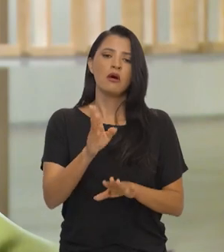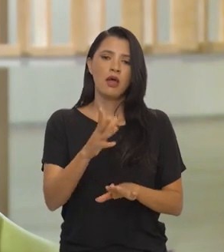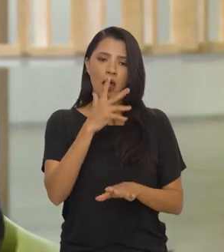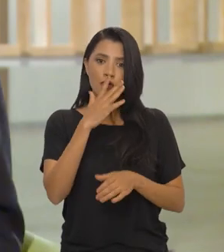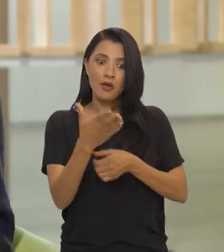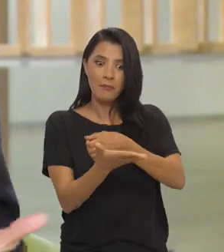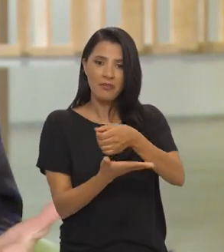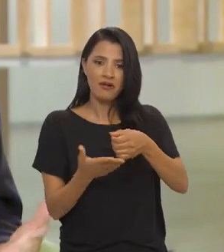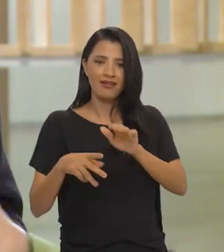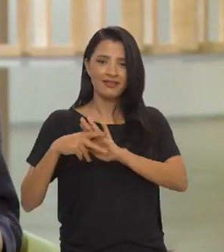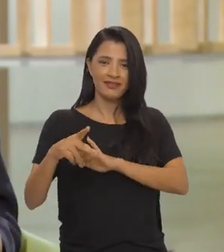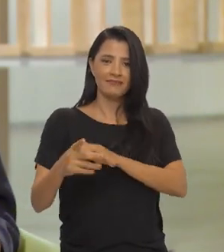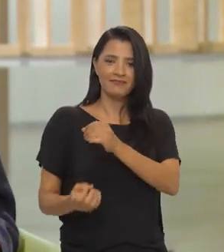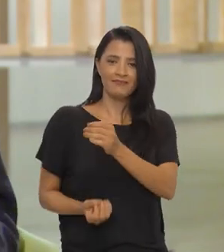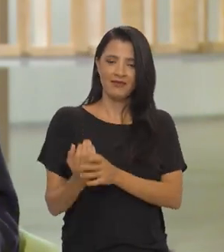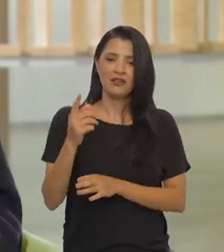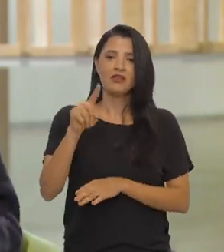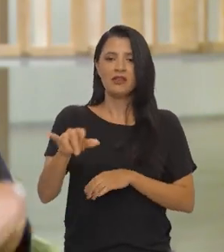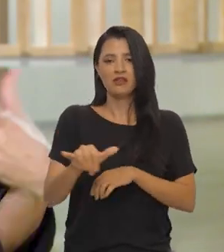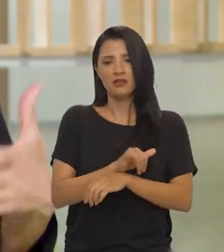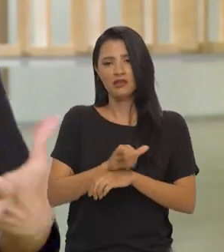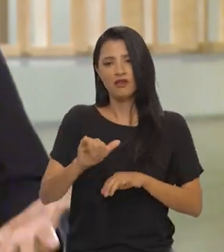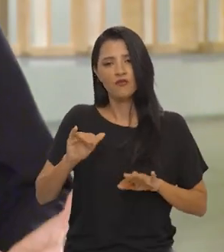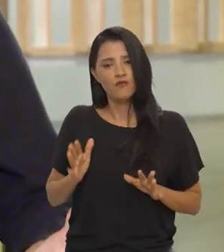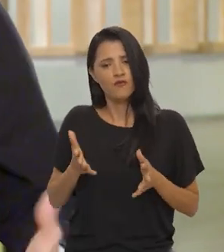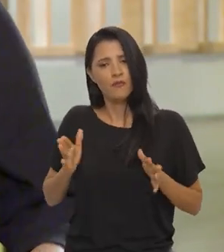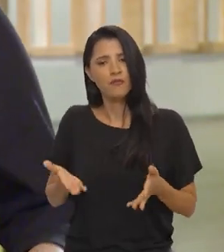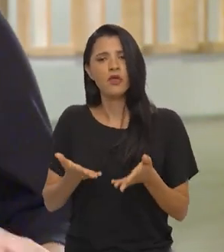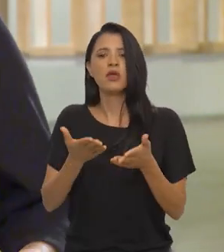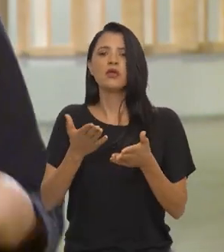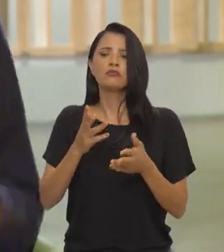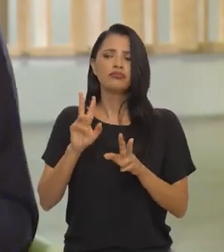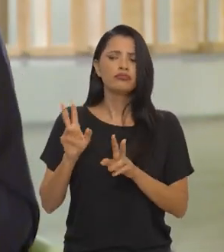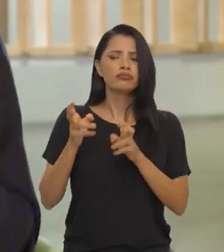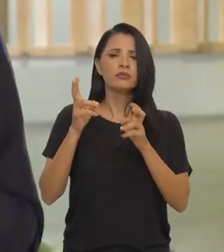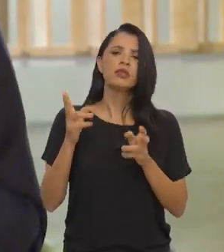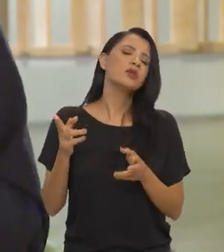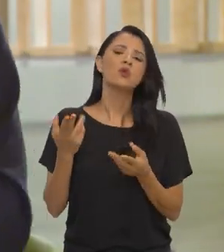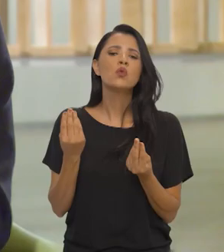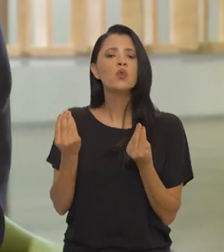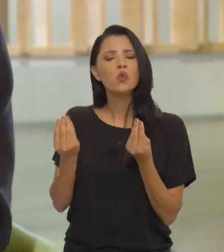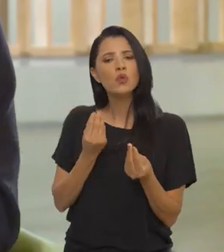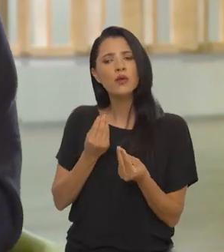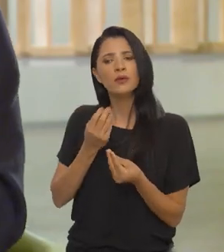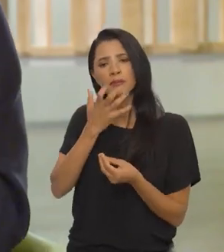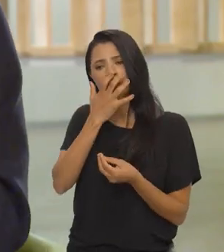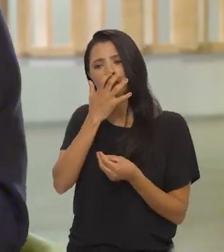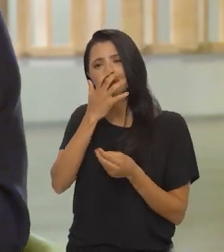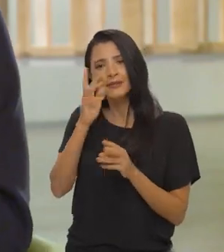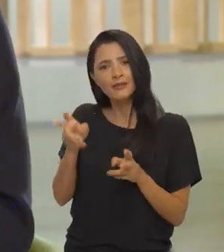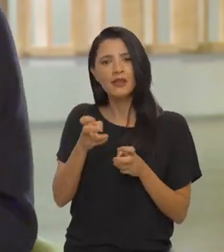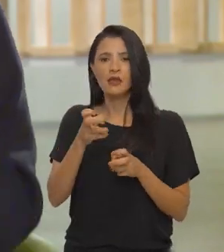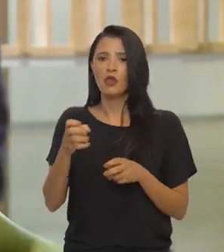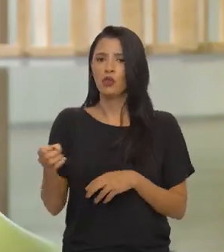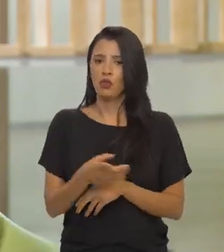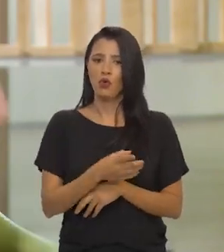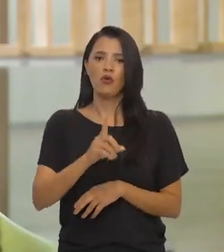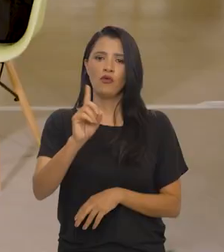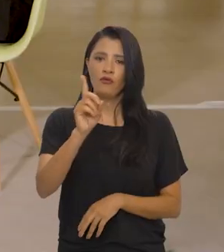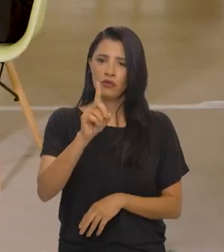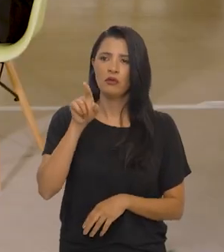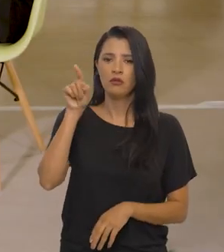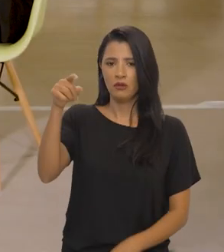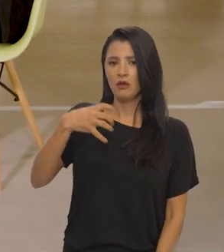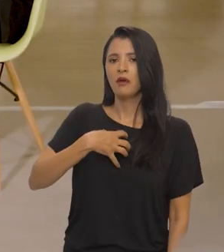talvez seja o pilar dessa construção, que é um mecanismo de fomento reconhecendo isso não é